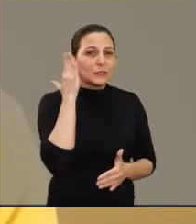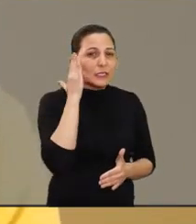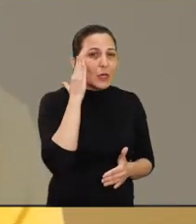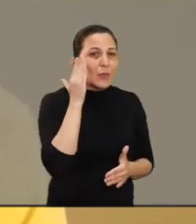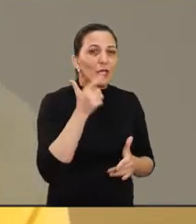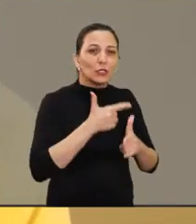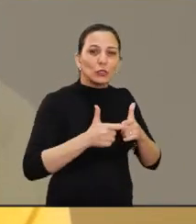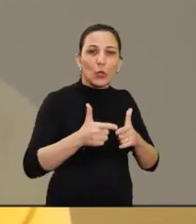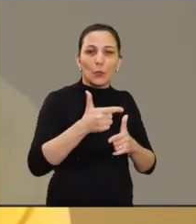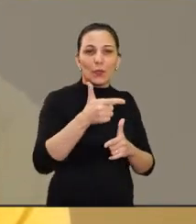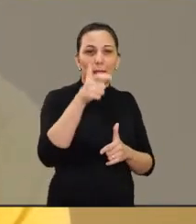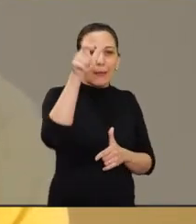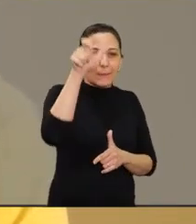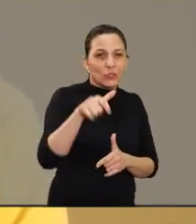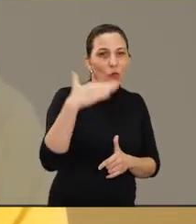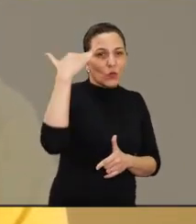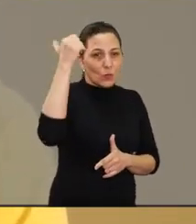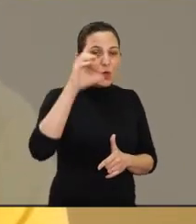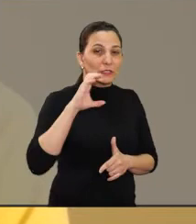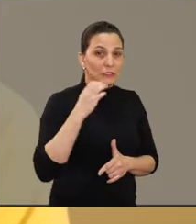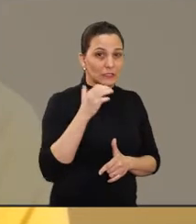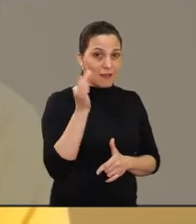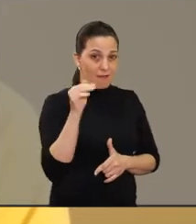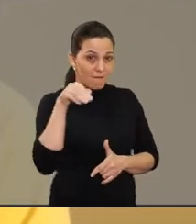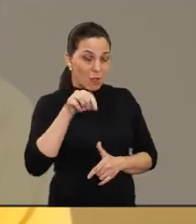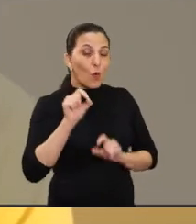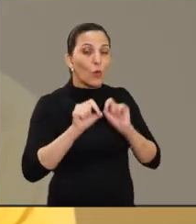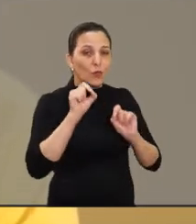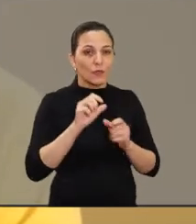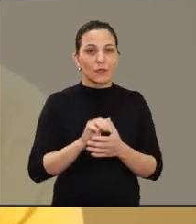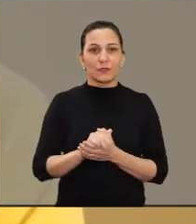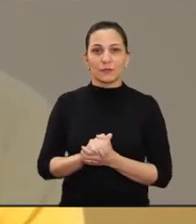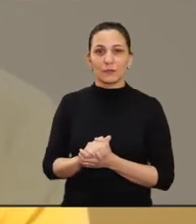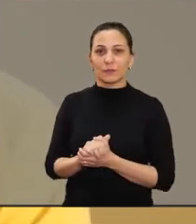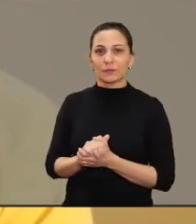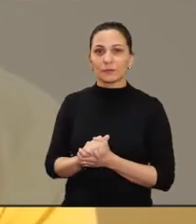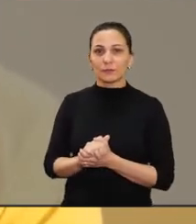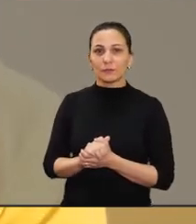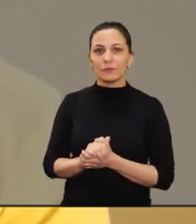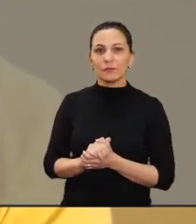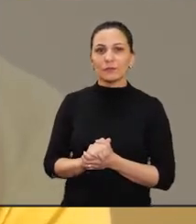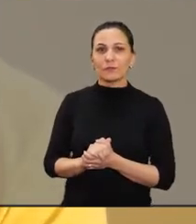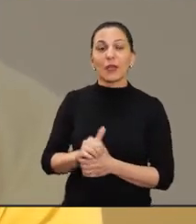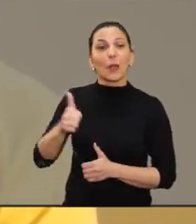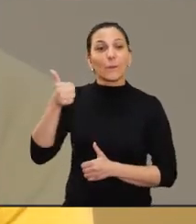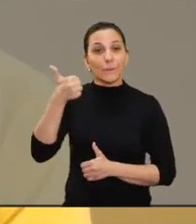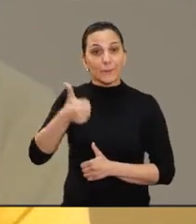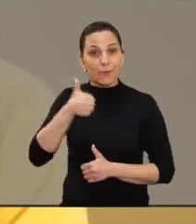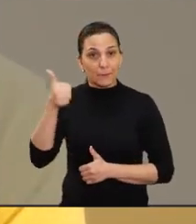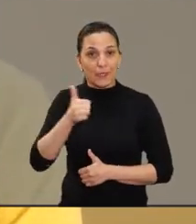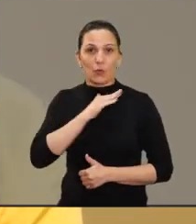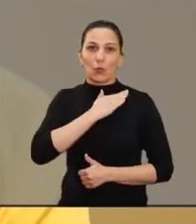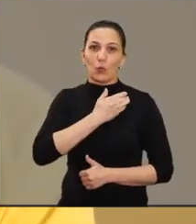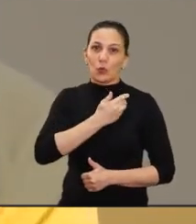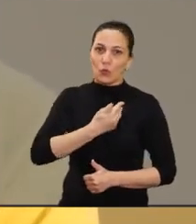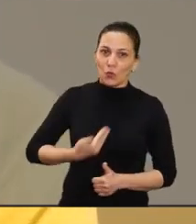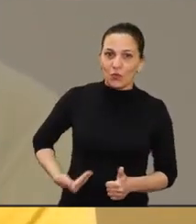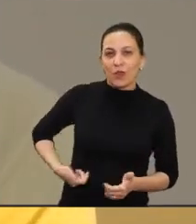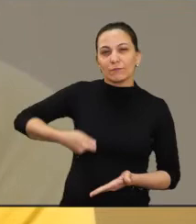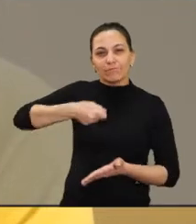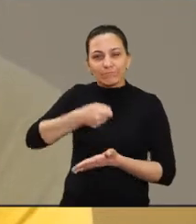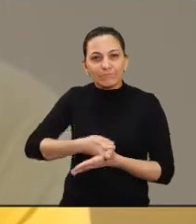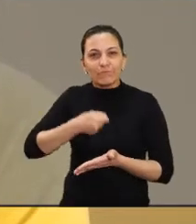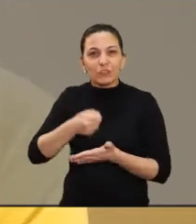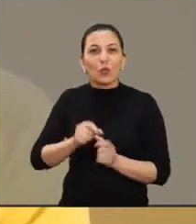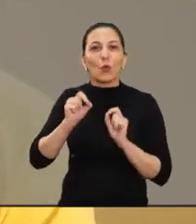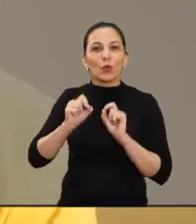saber para conhecer um pouquinho deste cientista? O primeiro passo é exatamente cobrar do poder público,